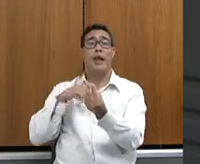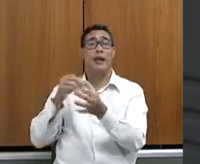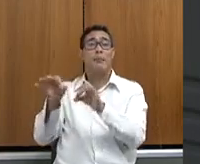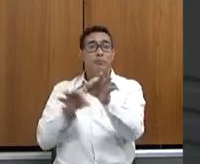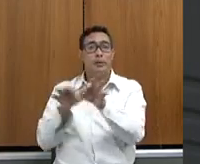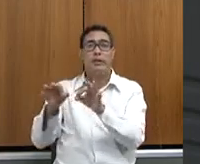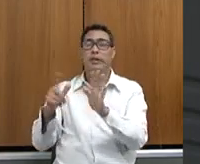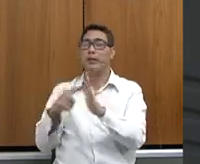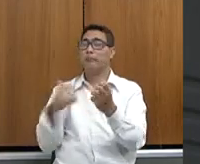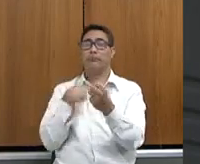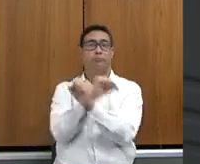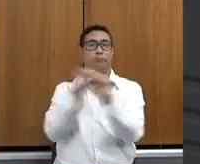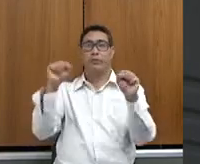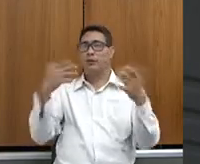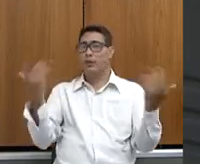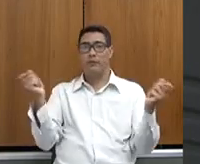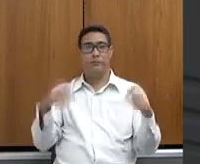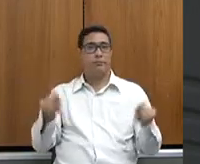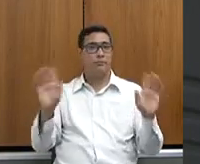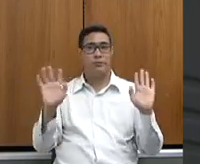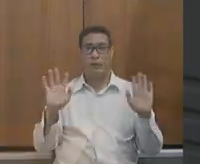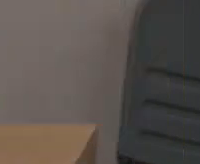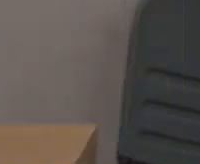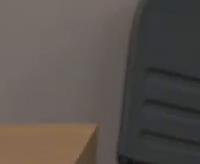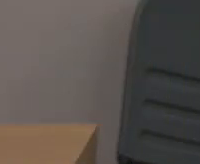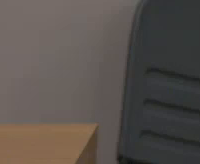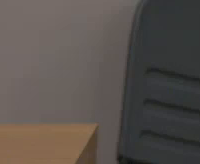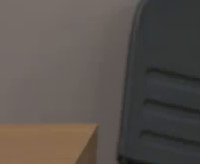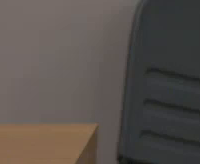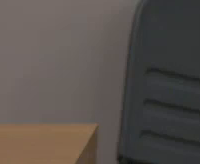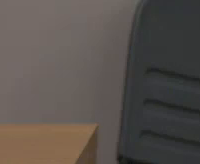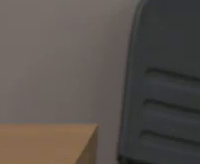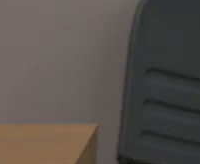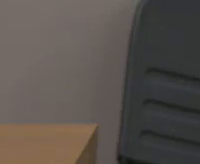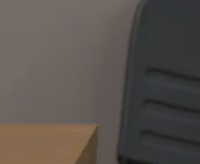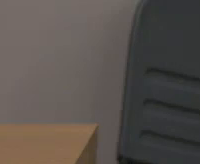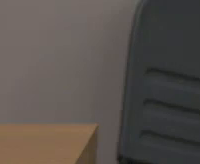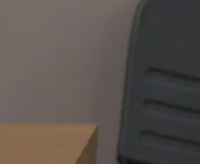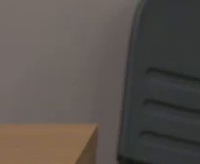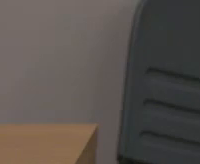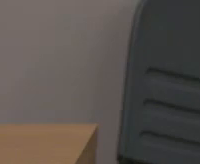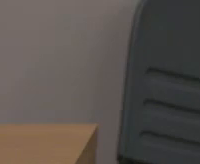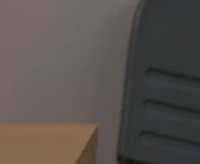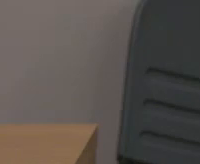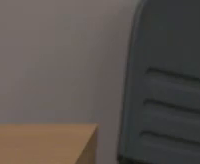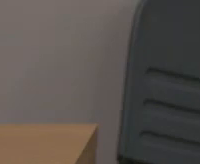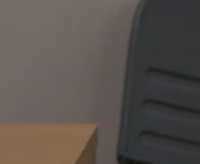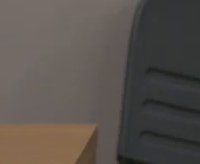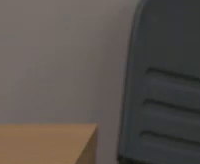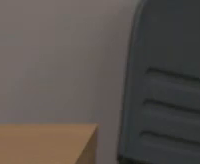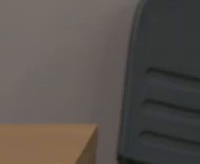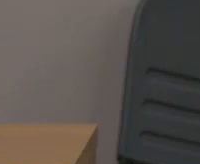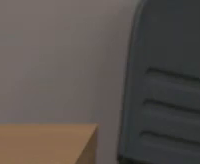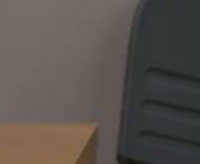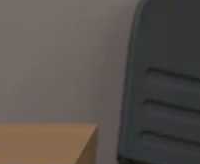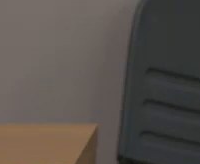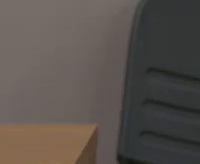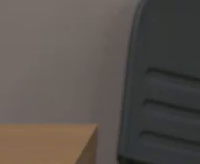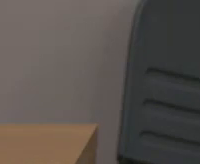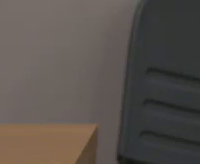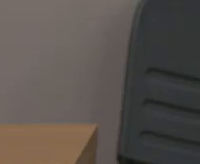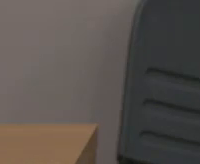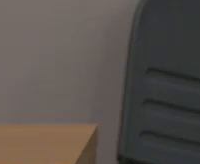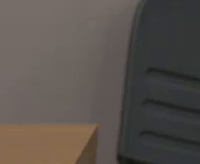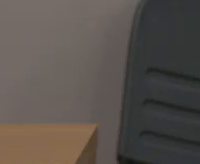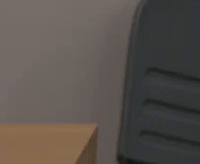impossível, quase que impossível. Então, gente tem que realmente melhorar a questão do